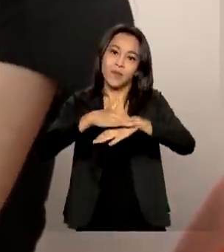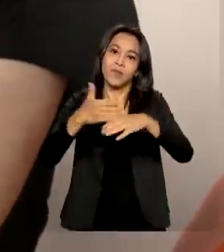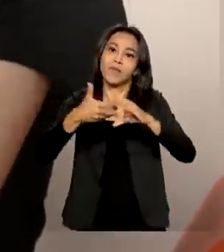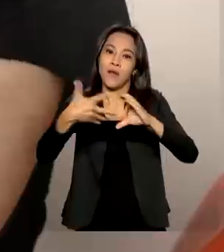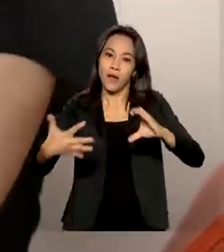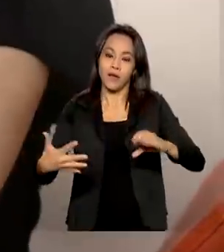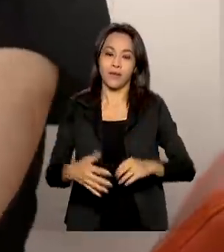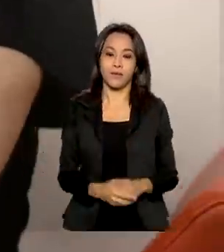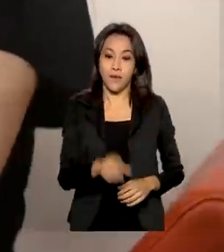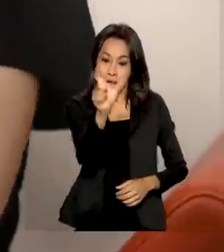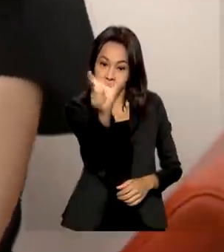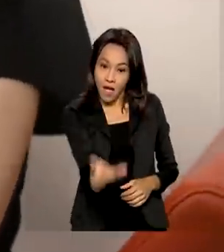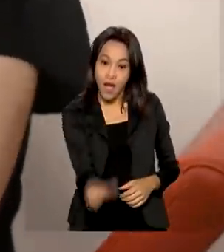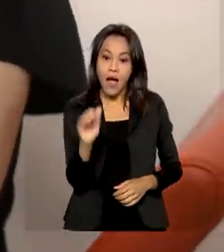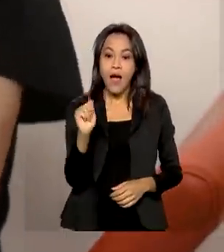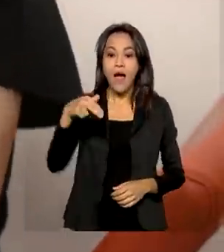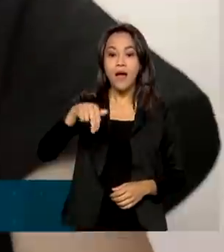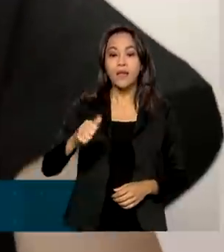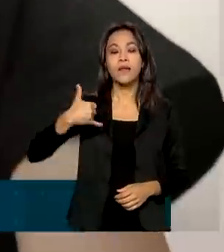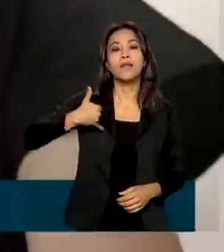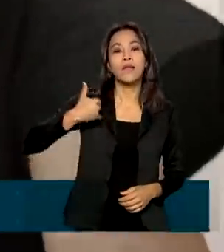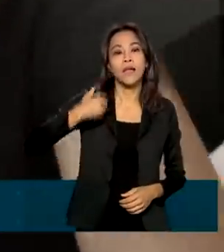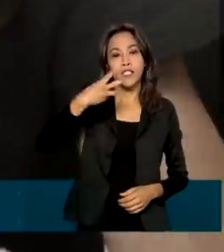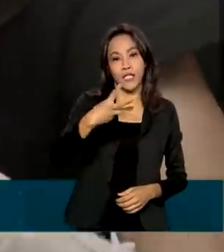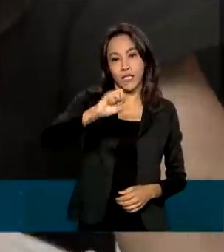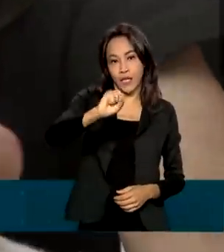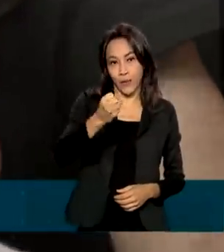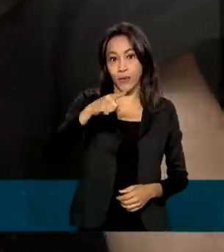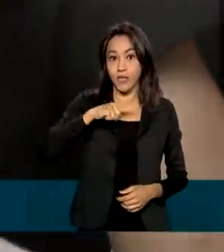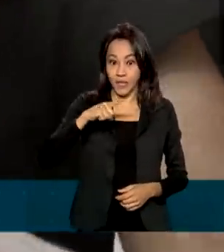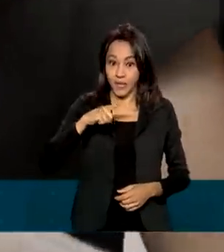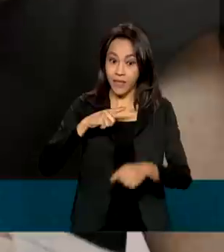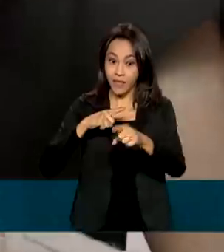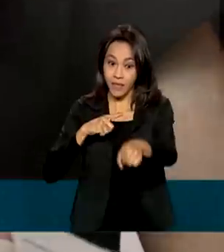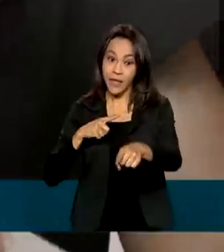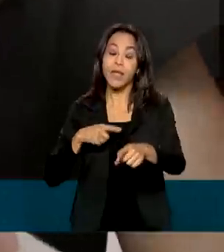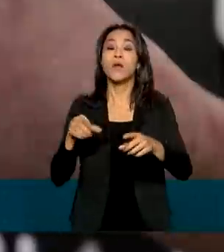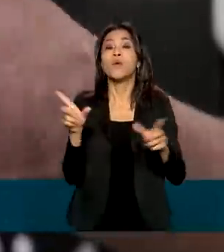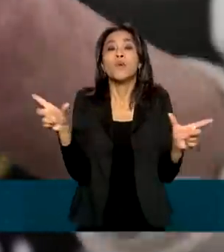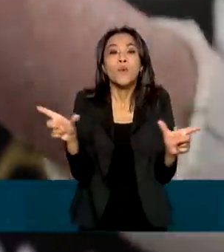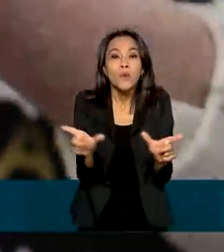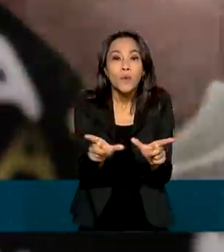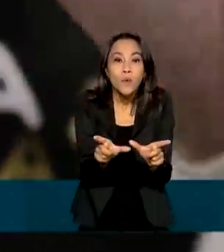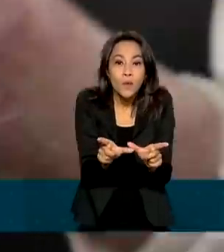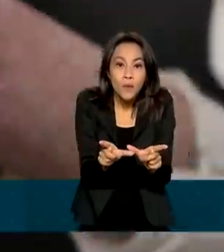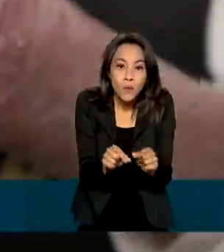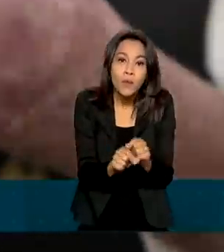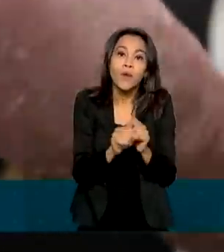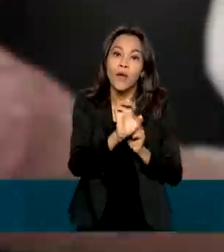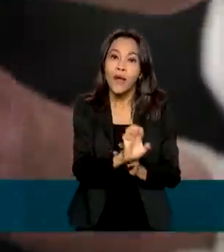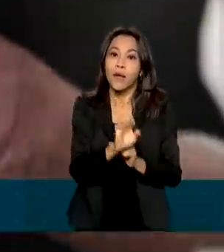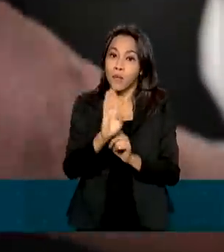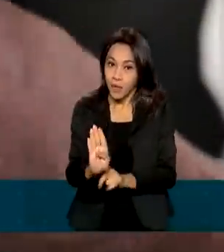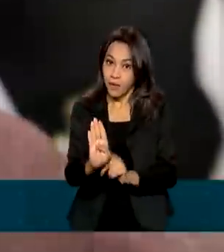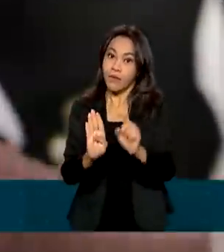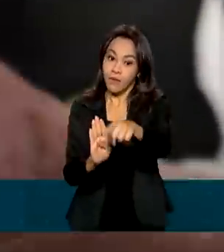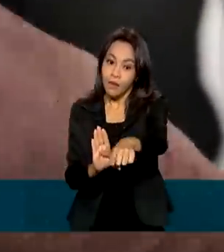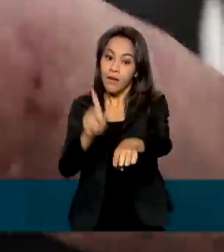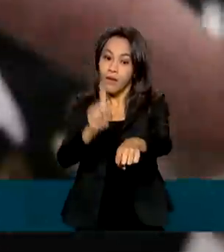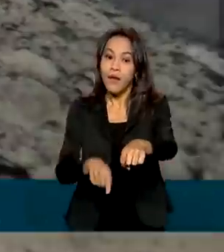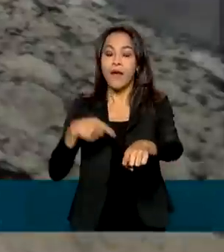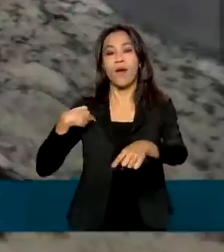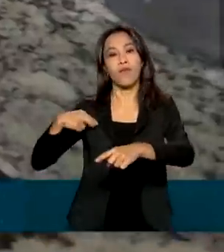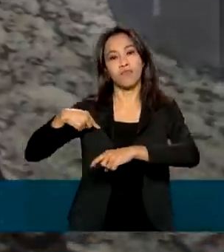A Ana Carolina tem 38 anos e nasceu com epidermólise bolhosa, uma doença rara com causas genéticas